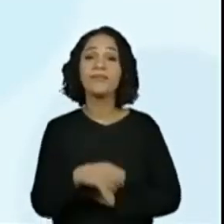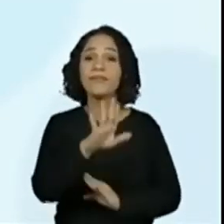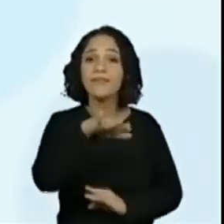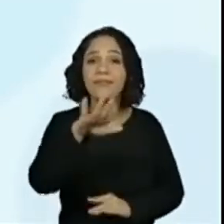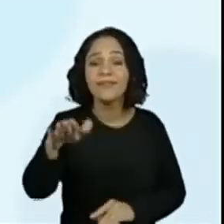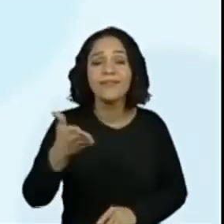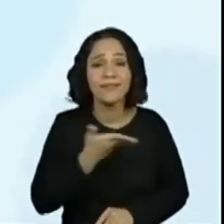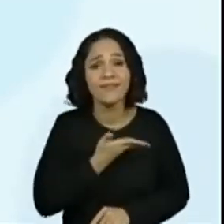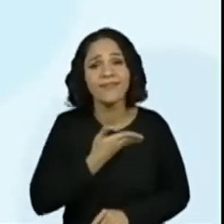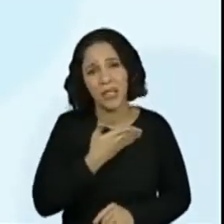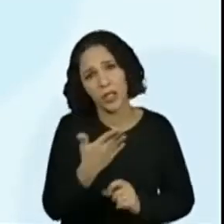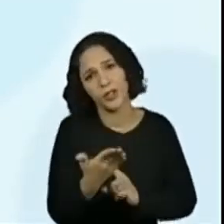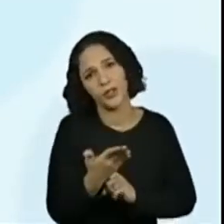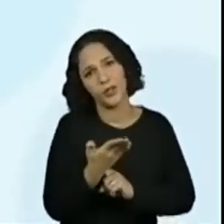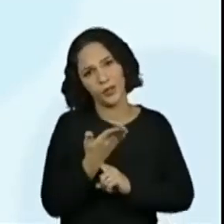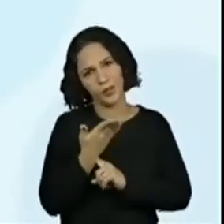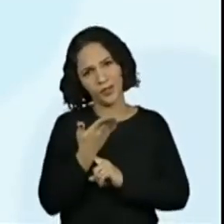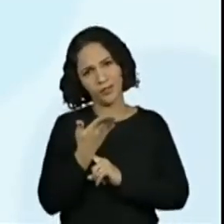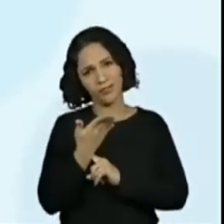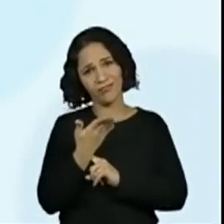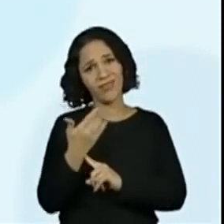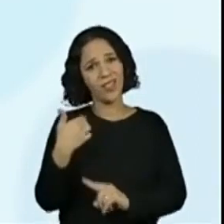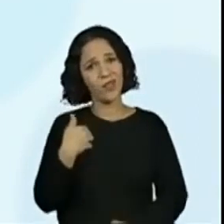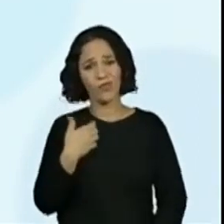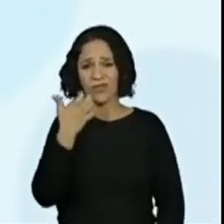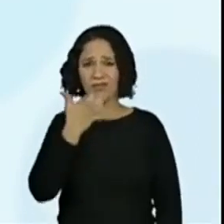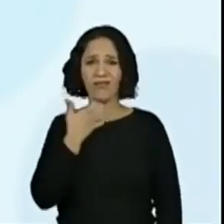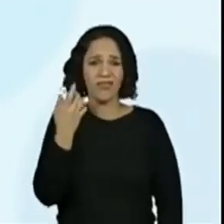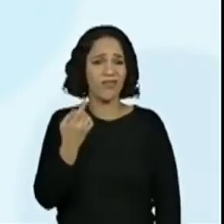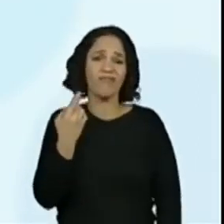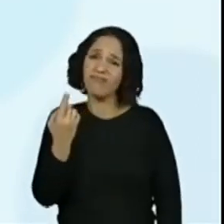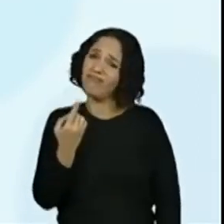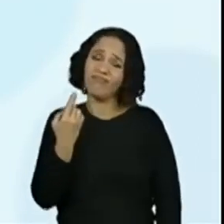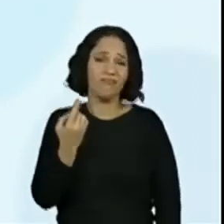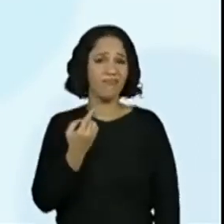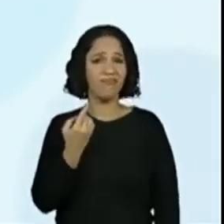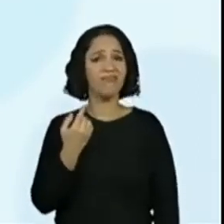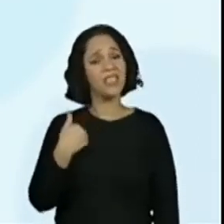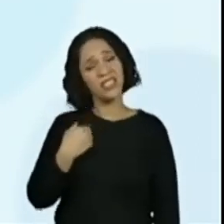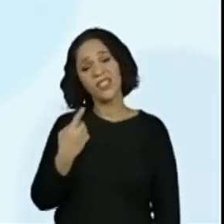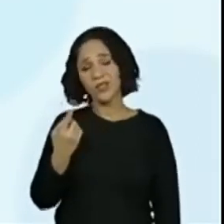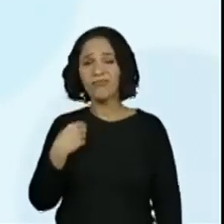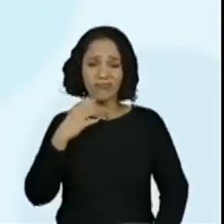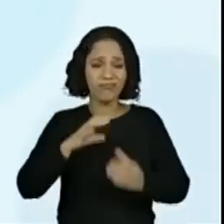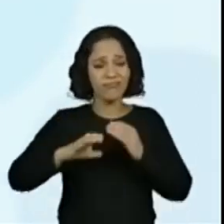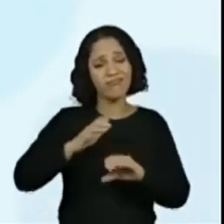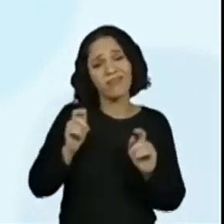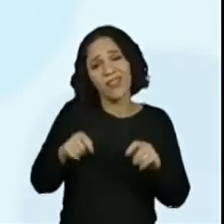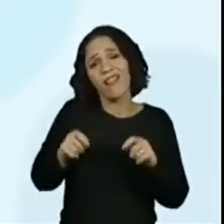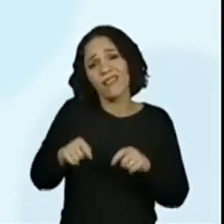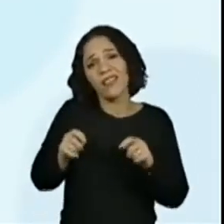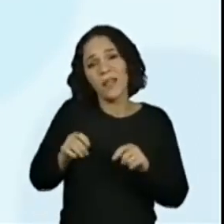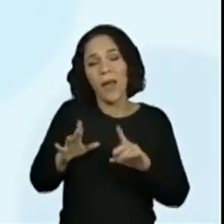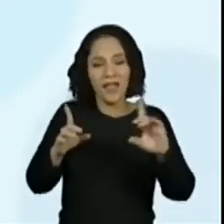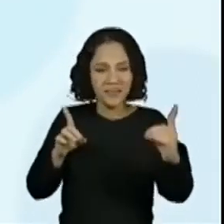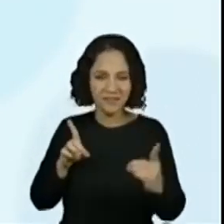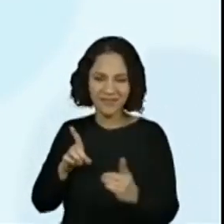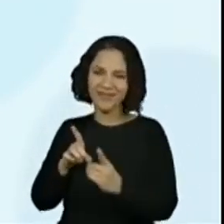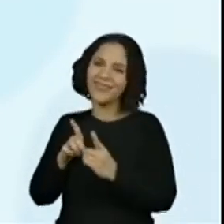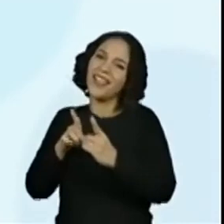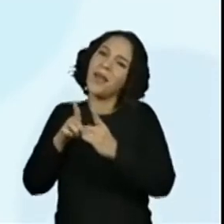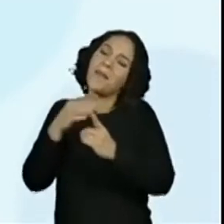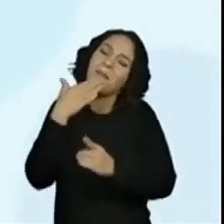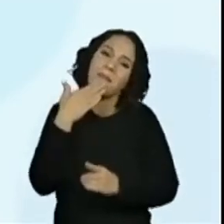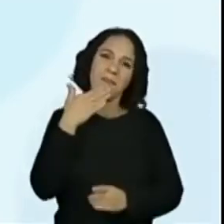Companheiro, me ajude, que eu não posso cantar só. Eu sozinho canto bem, com você